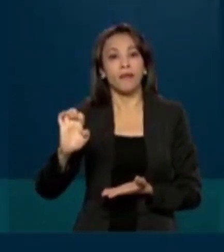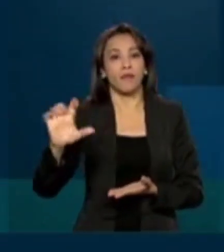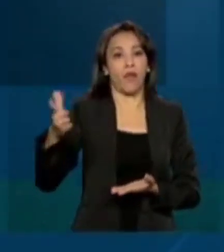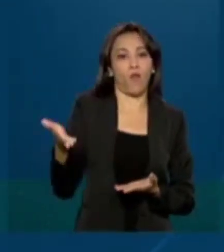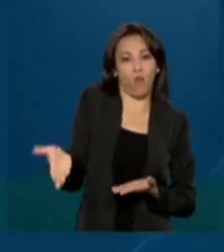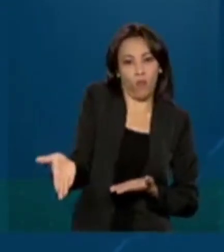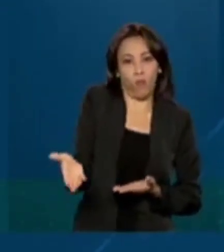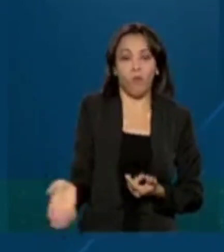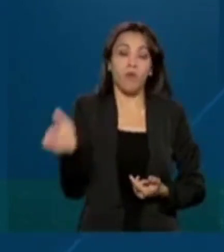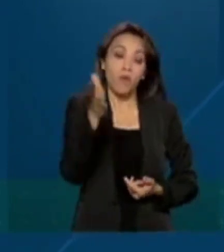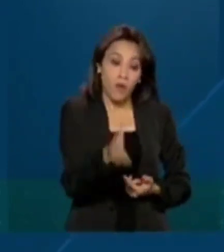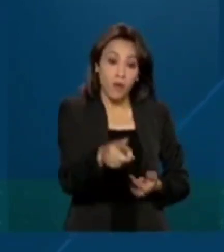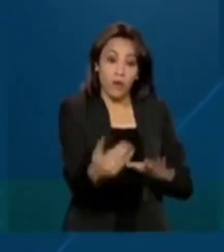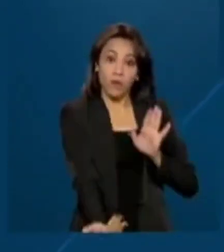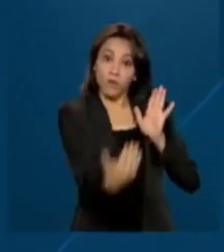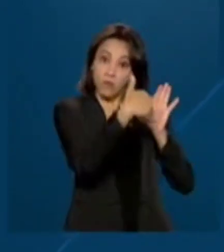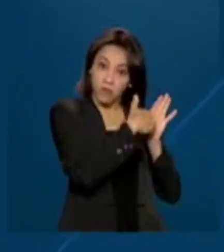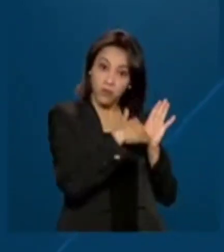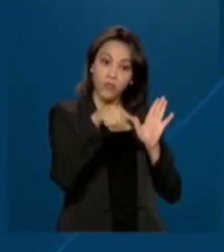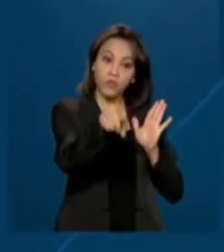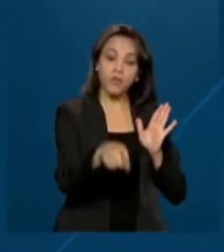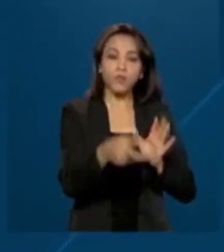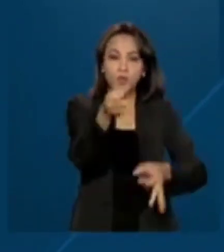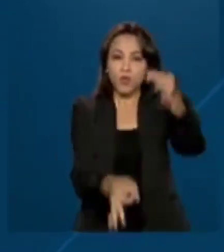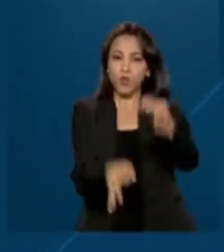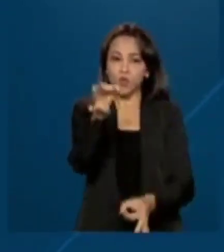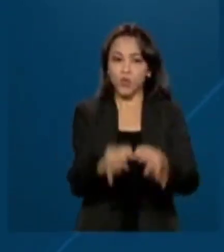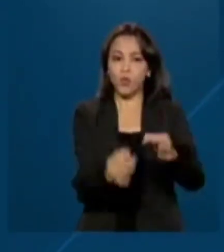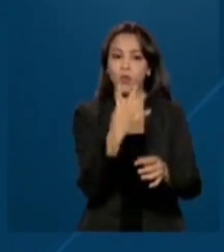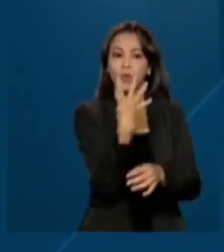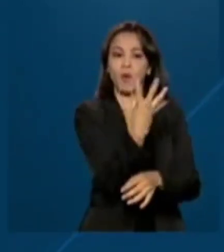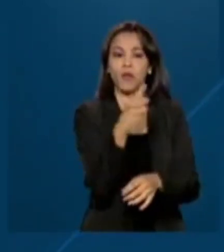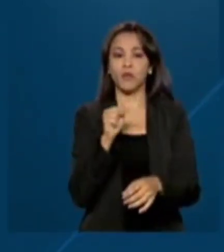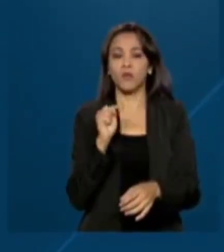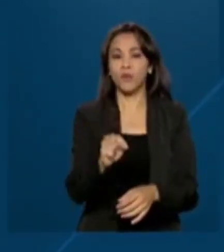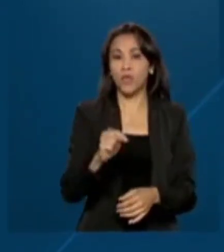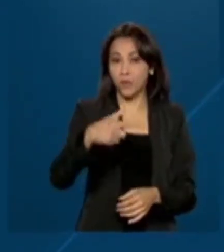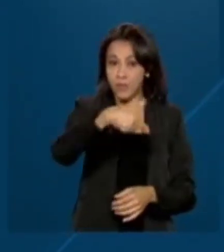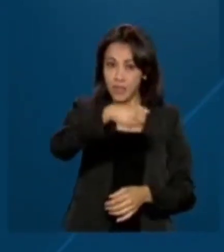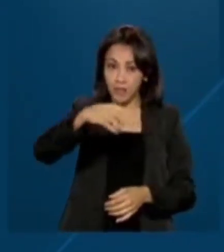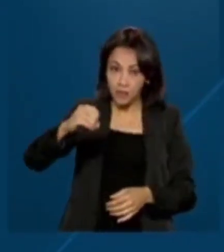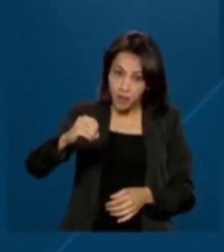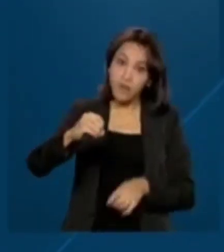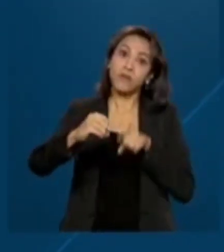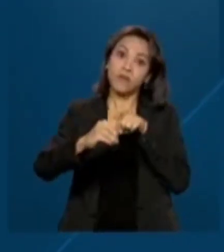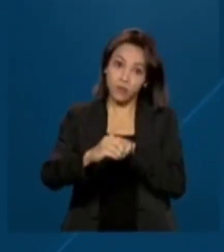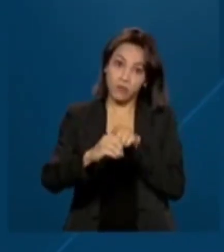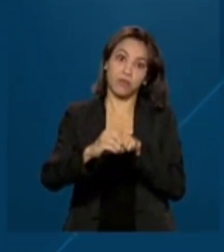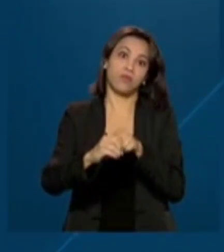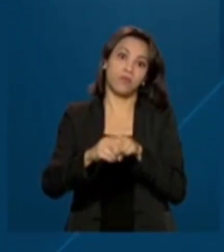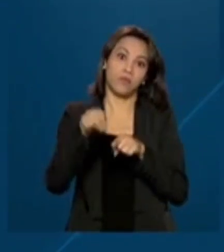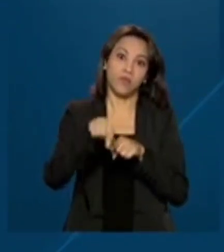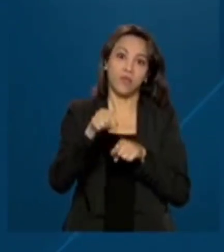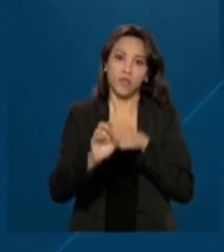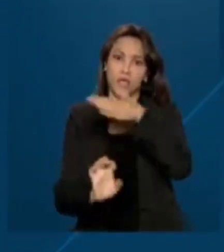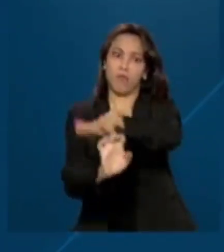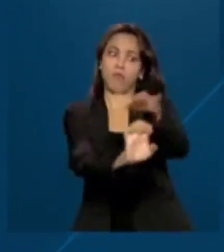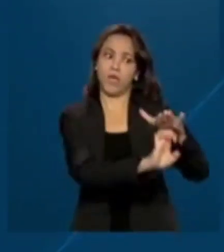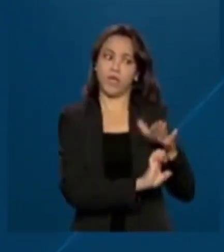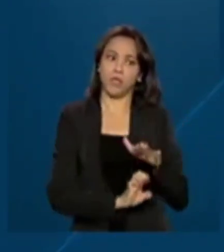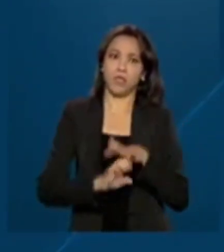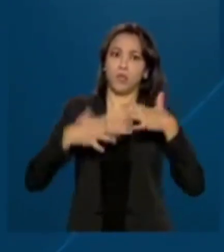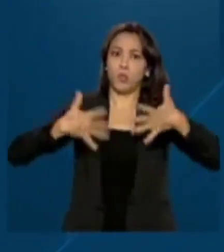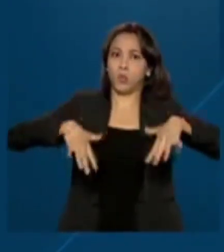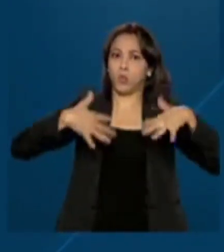Na última década, o CAD julgou 4.700 atos de concentração econômica entre grandes empresas,